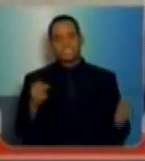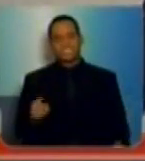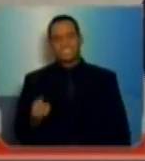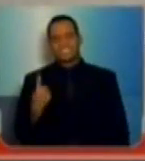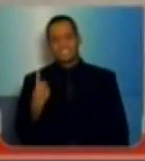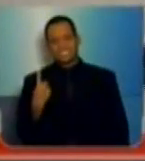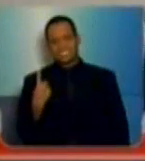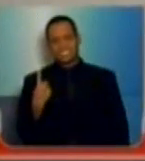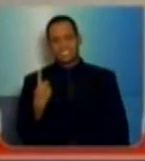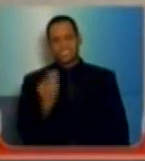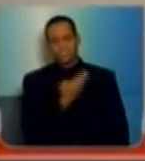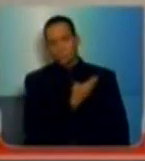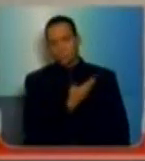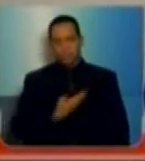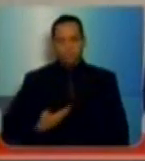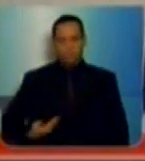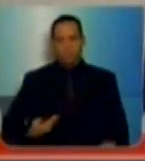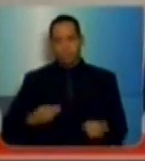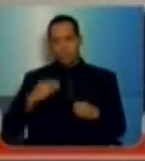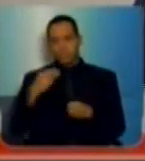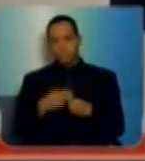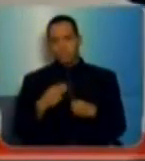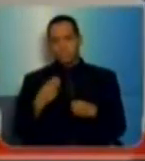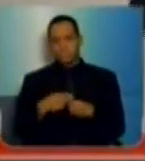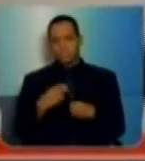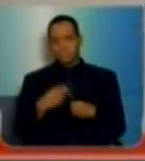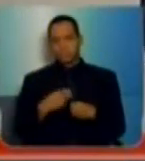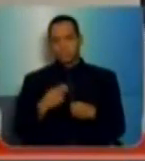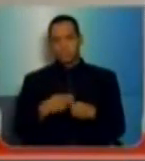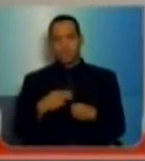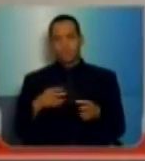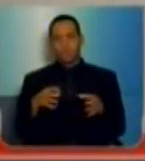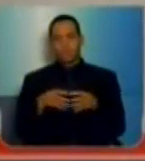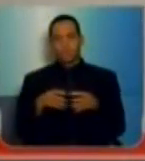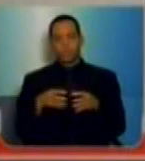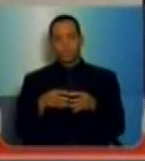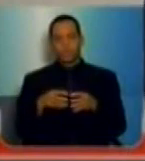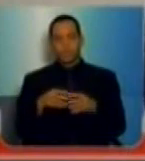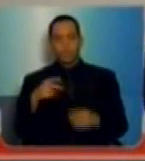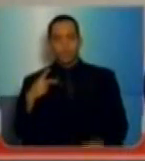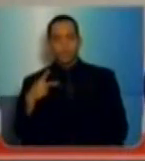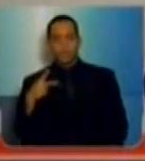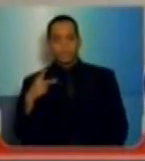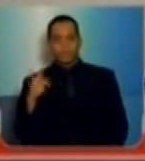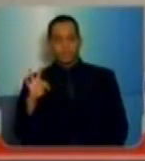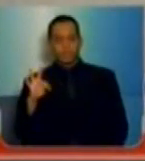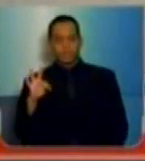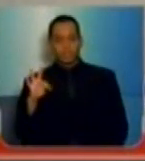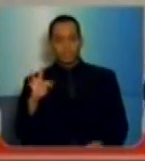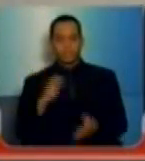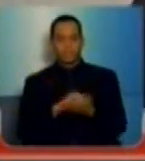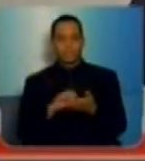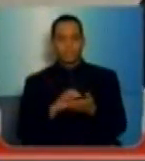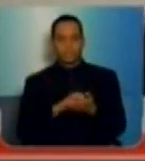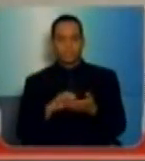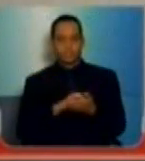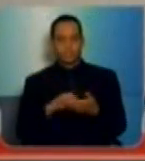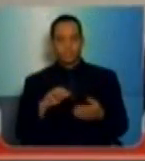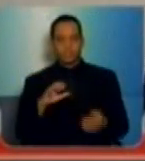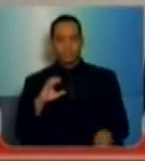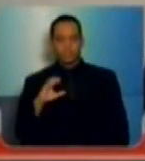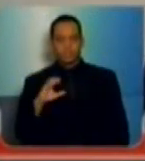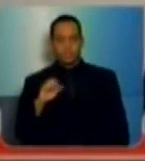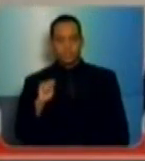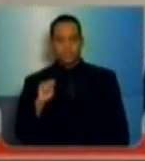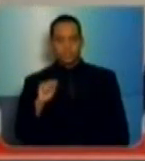o novo governo municipal, o governo do PT, o secretário César Calegar, adotou uma